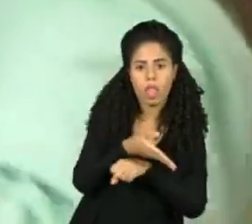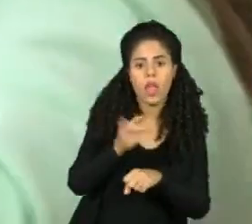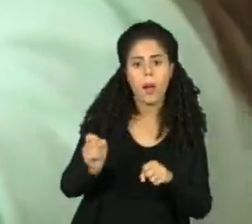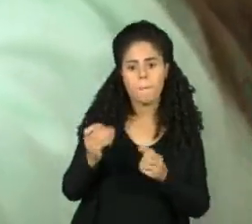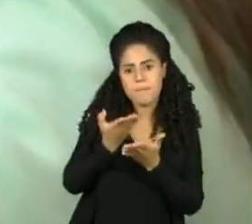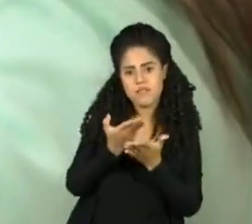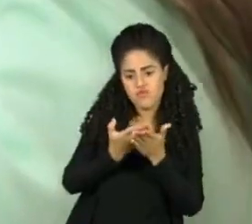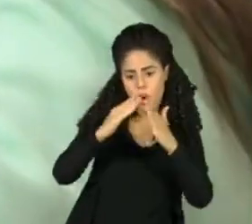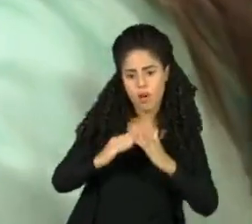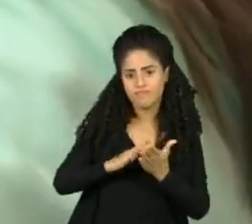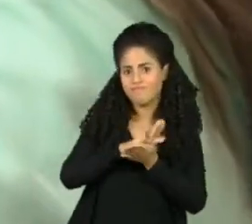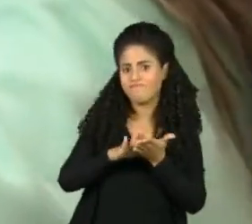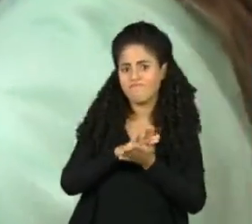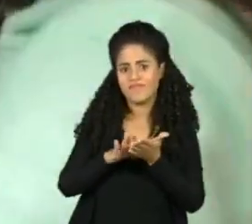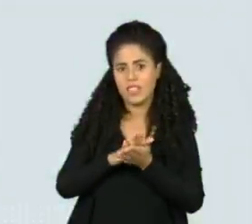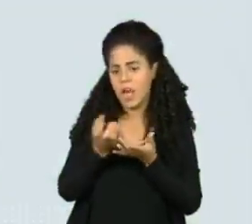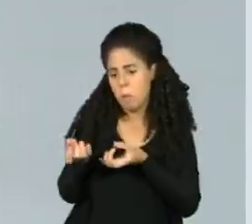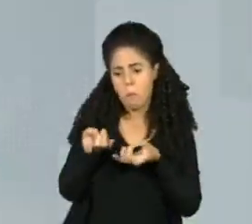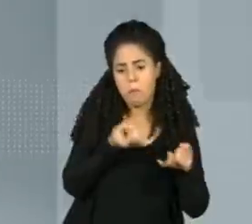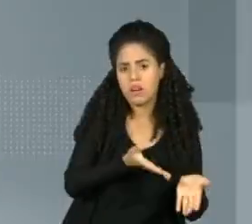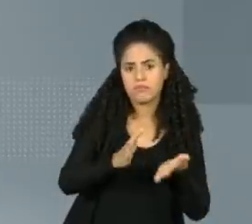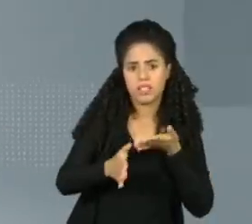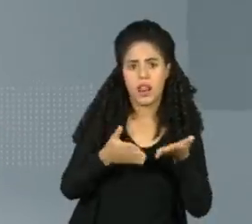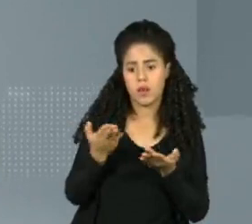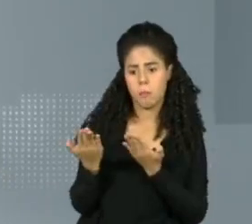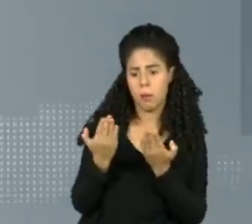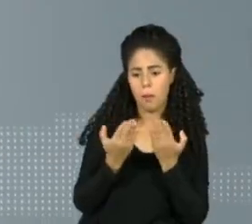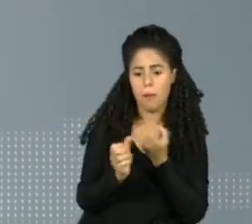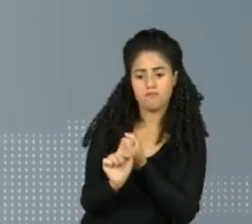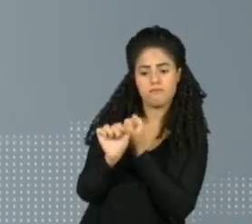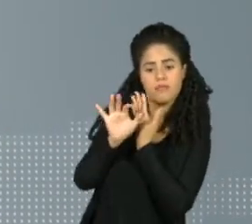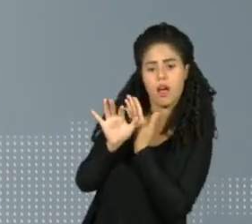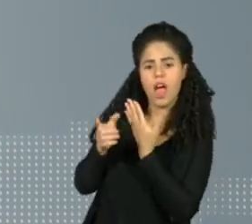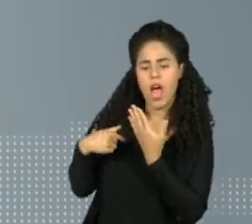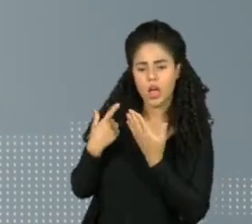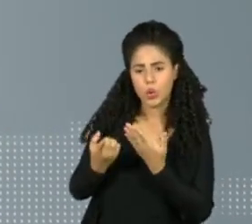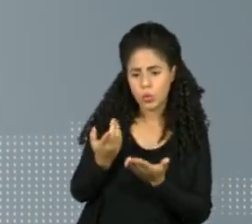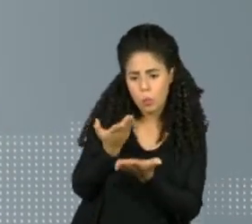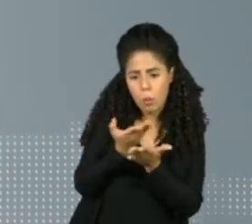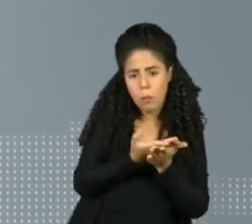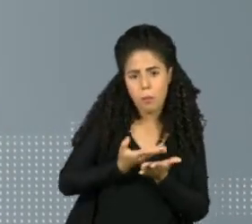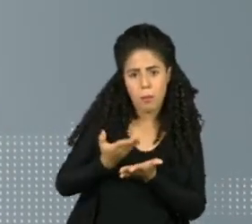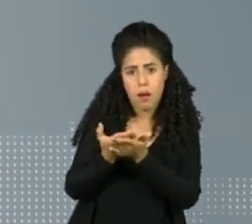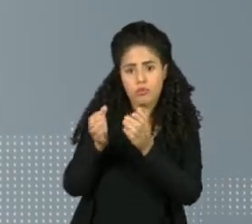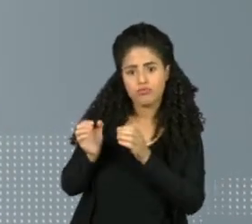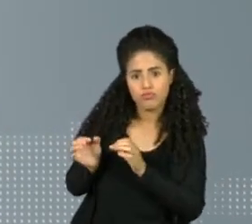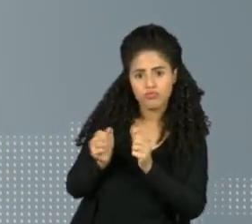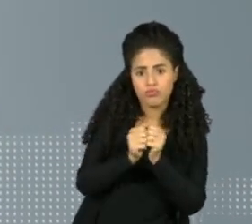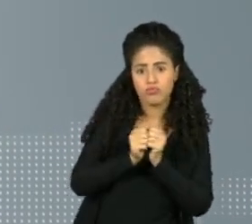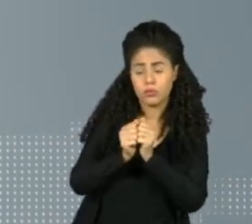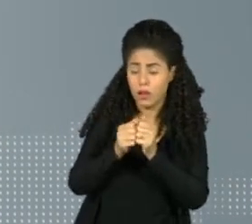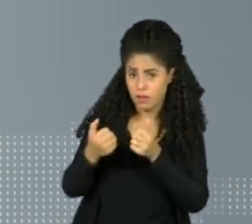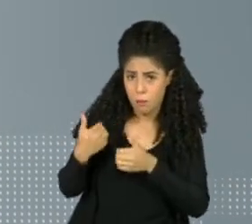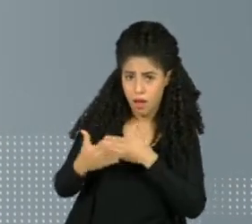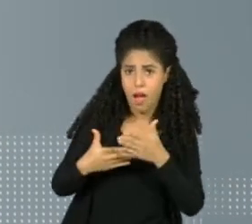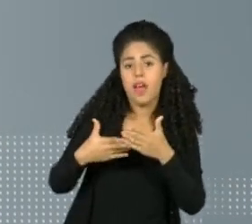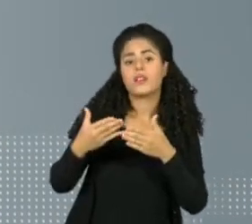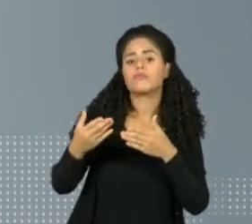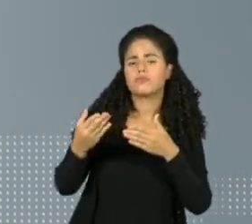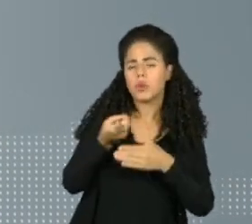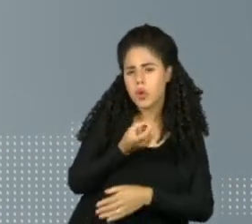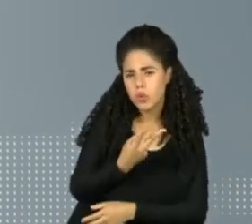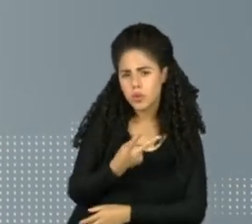muita gente desistiu das aulas remotas. Segundo o Movimento Todos pela Educação, no segundo trimestre de 2021, cerca de